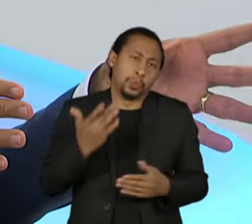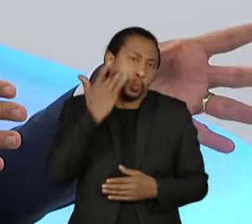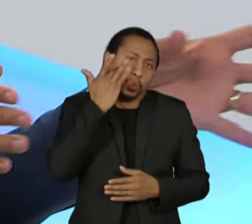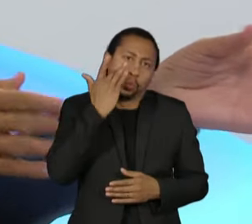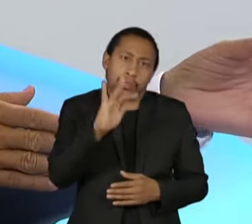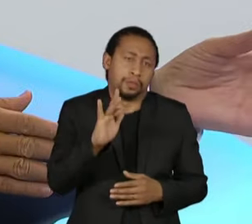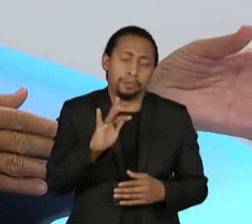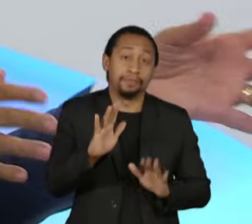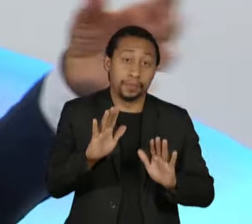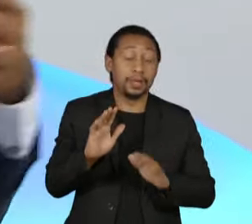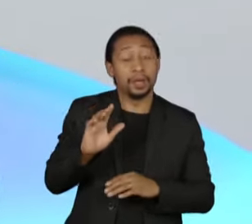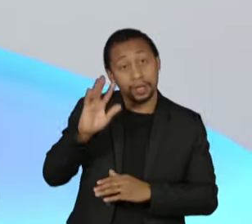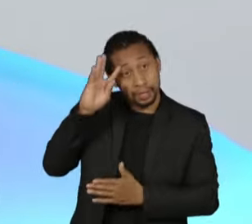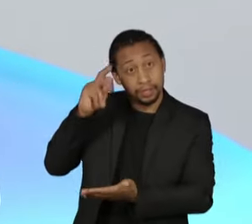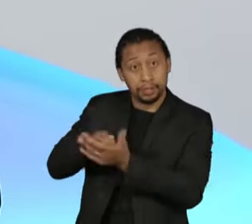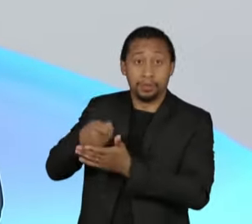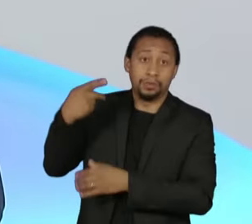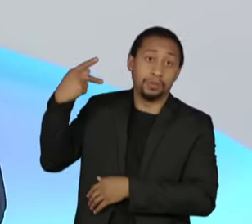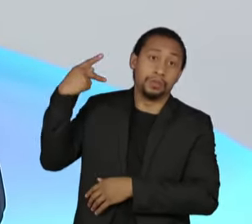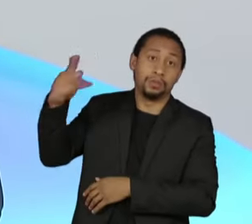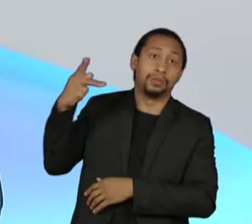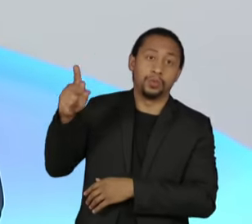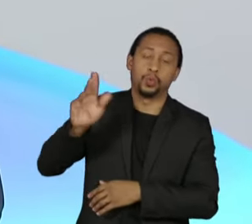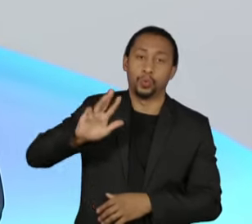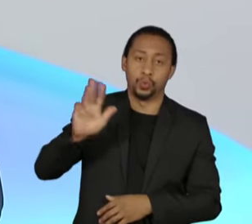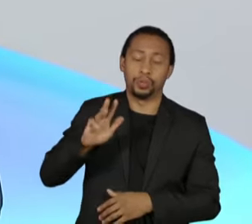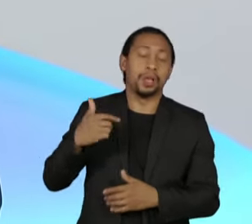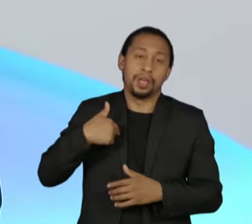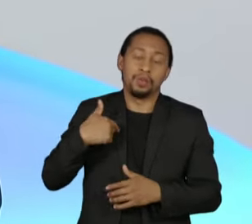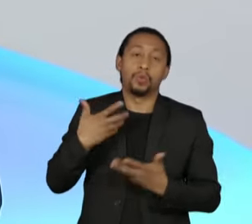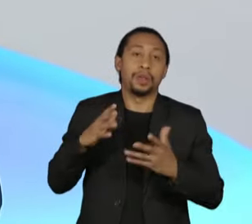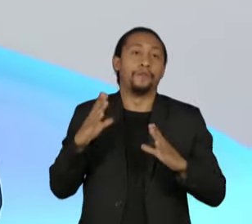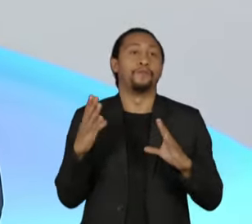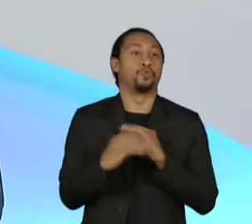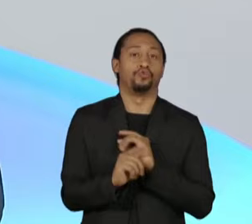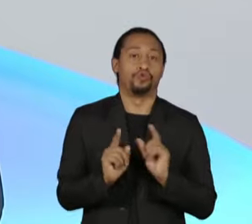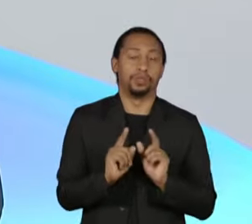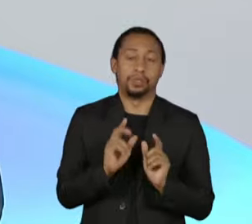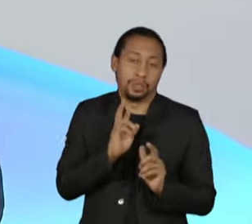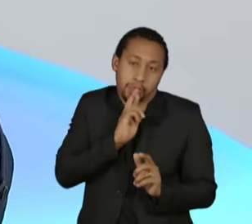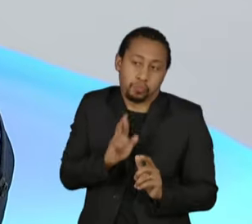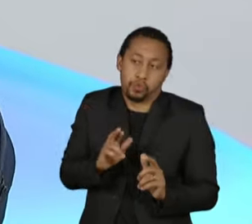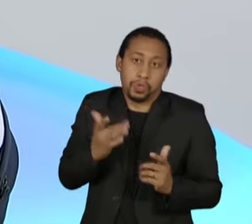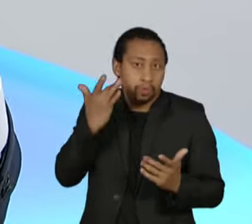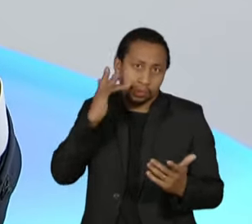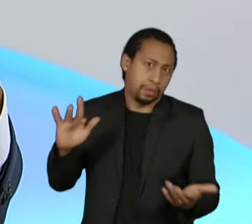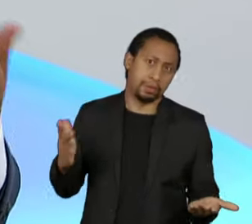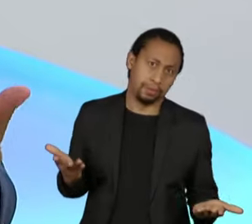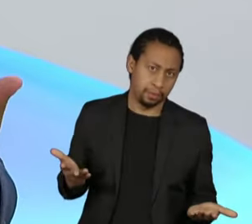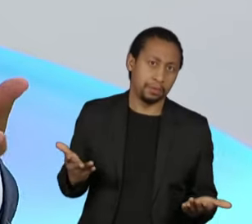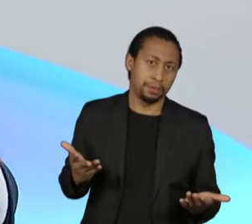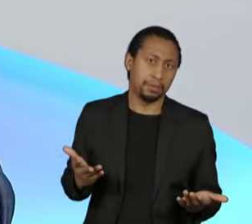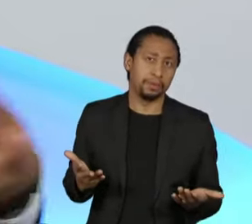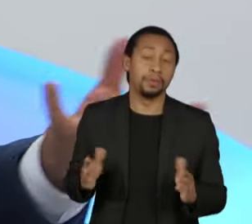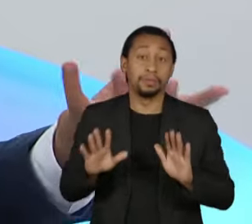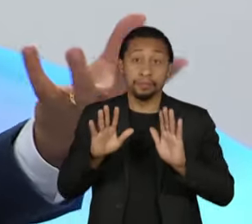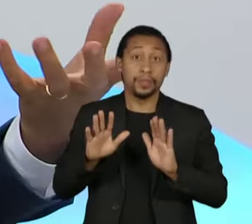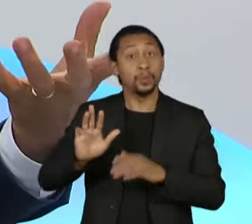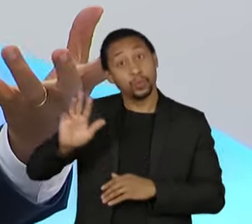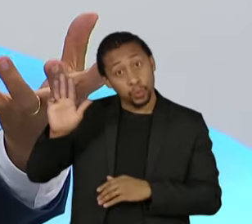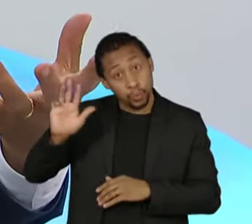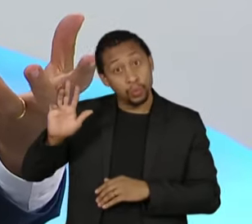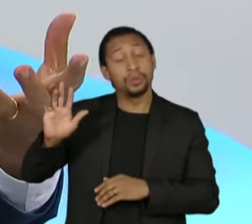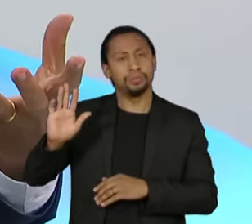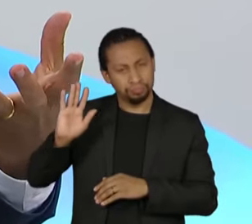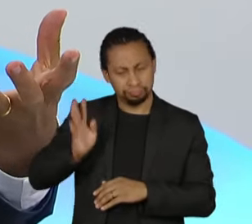fugir da resposta. Agora, é um presidente que acompanhou tudo o que